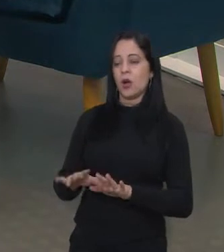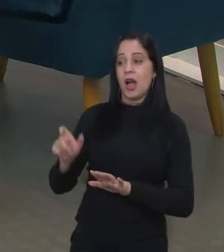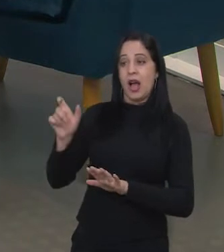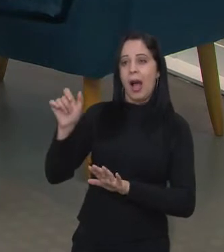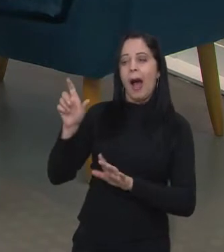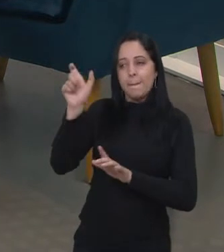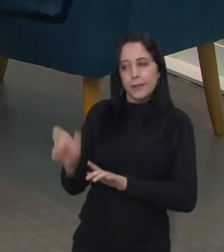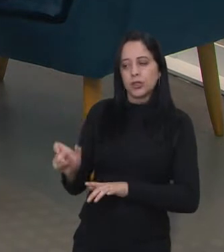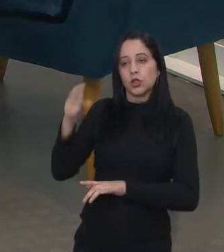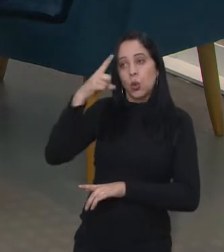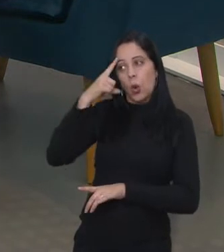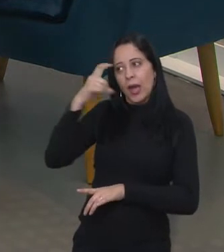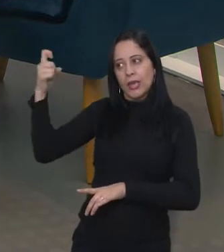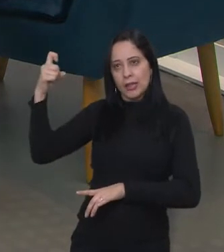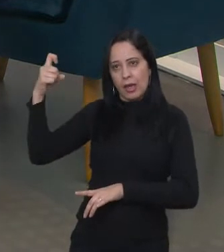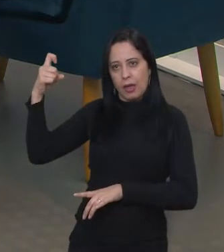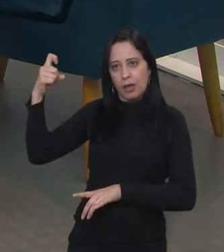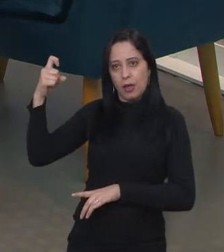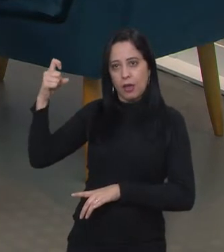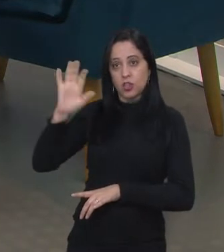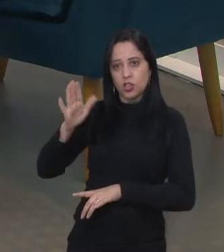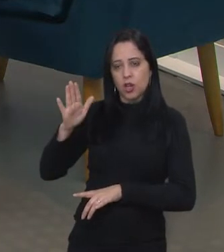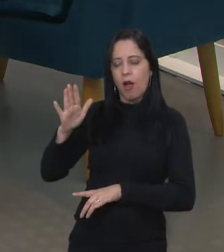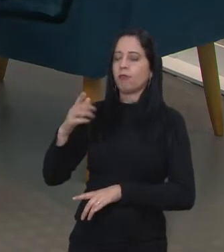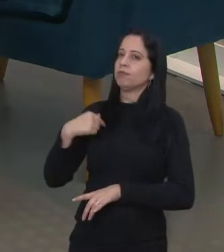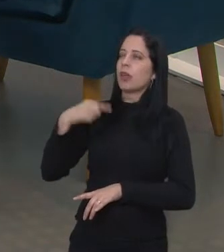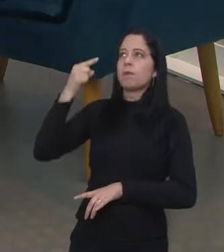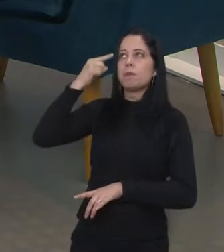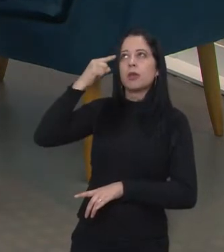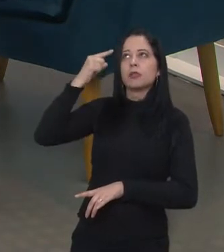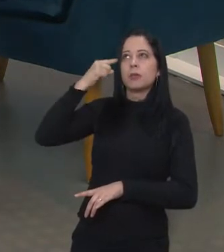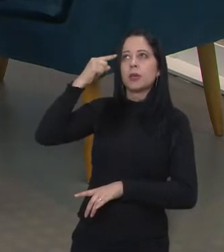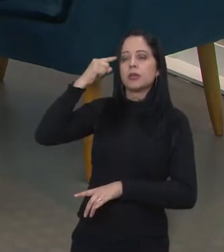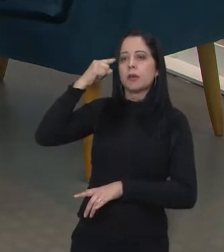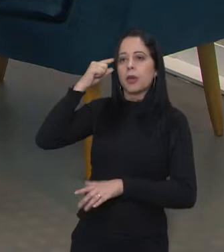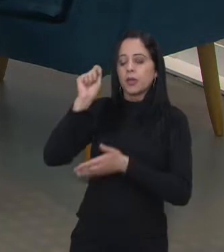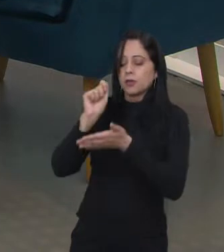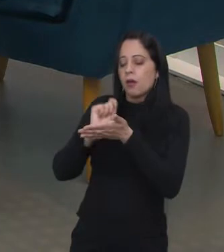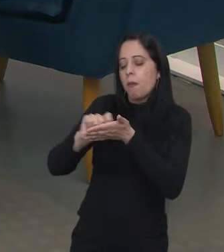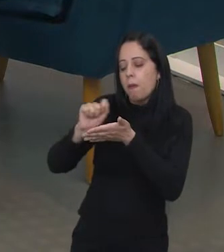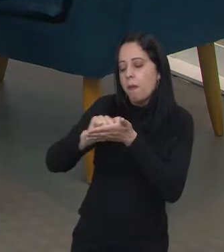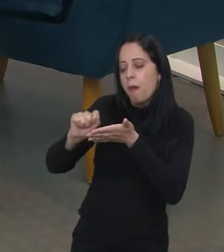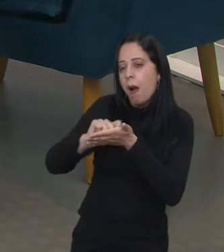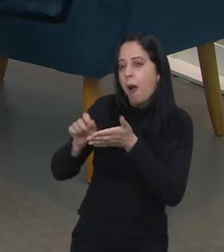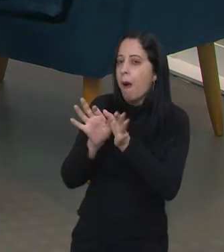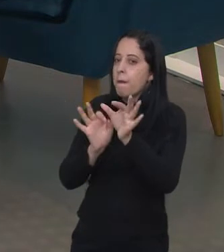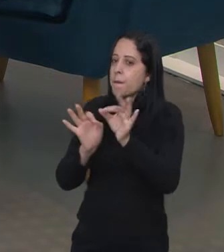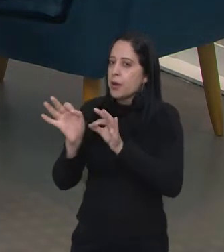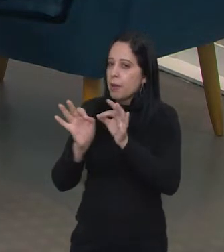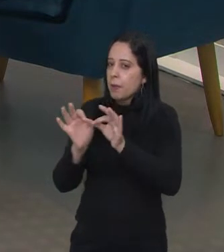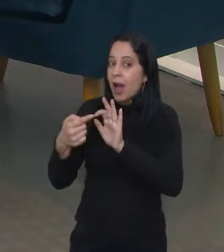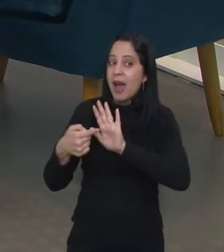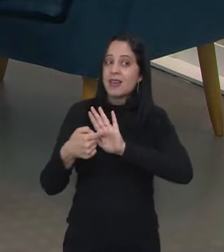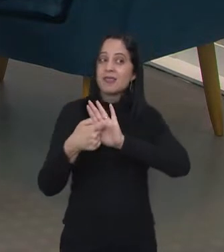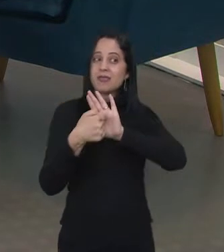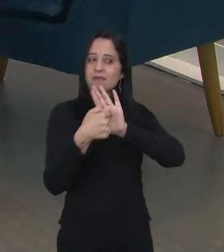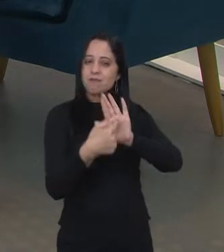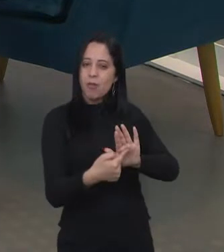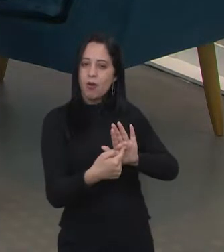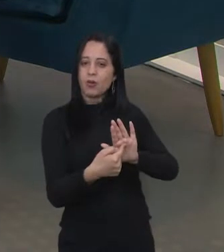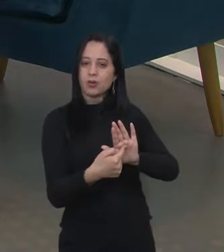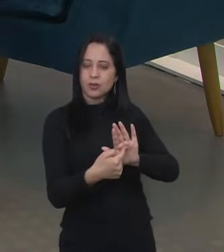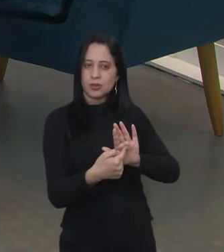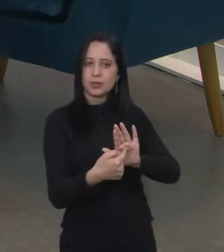Nasceu a ideia, ela se estrutura e aí, realmente, vai ver nessa pré-seleção. Vocês veem o